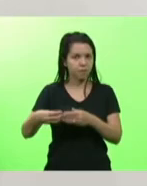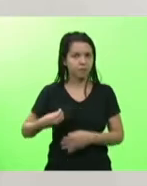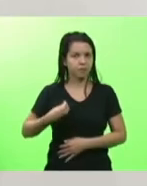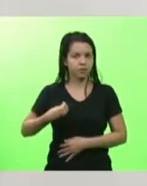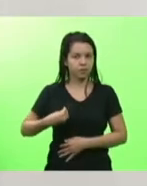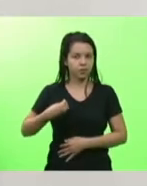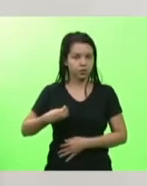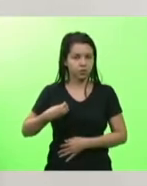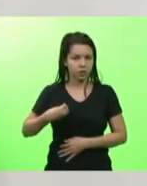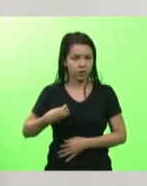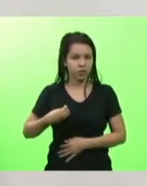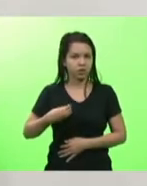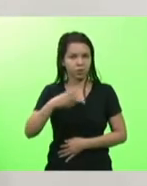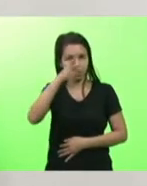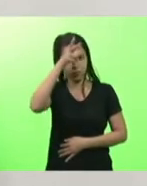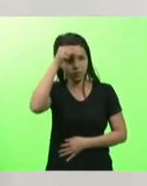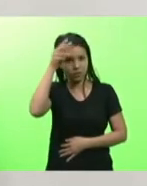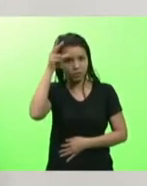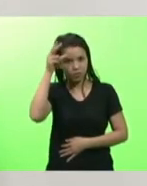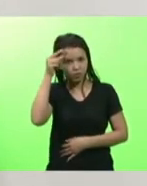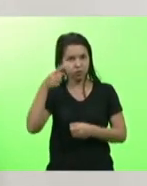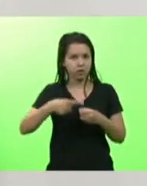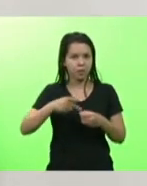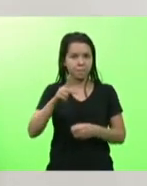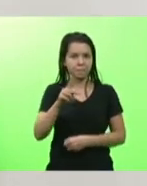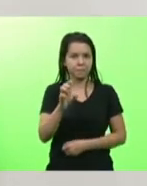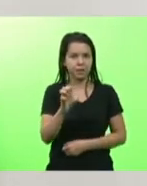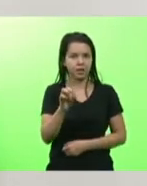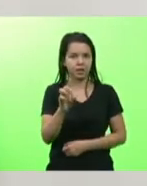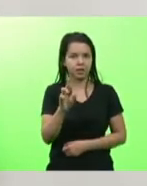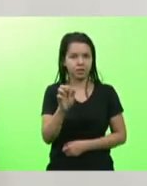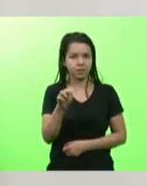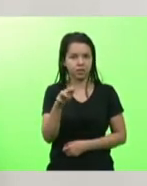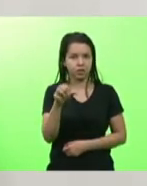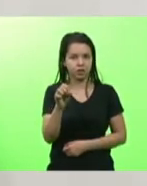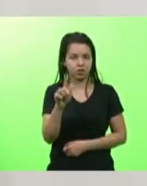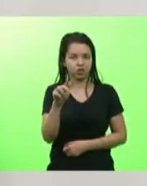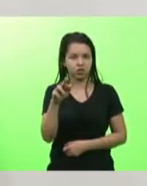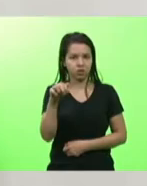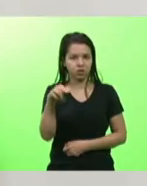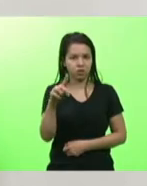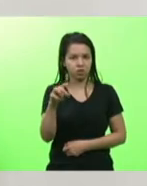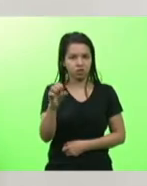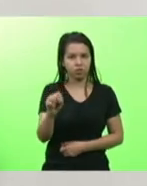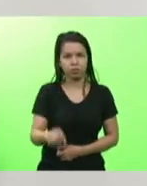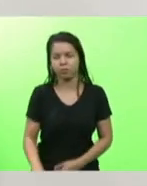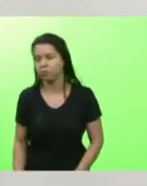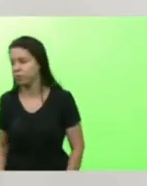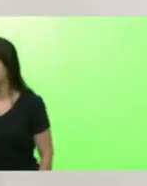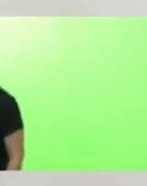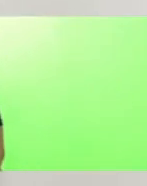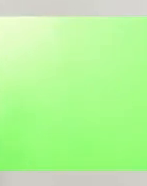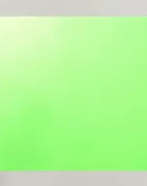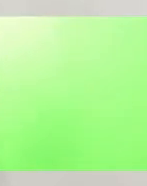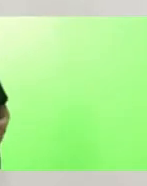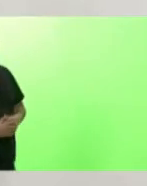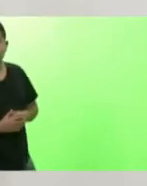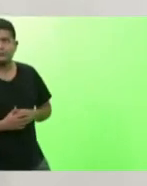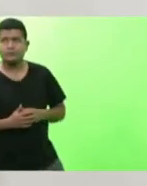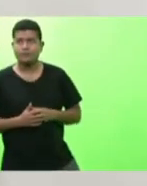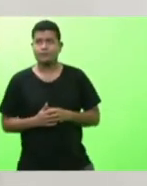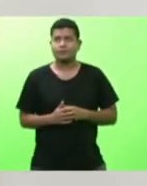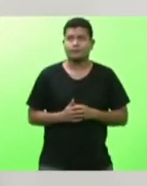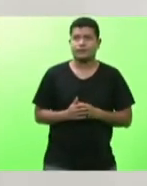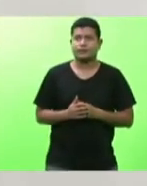do prefeito de Pedras Grandes Agnaldo Felipe juntamente com o